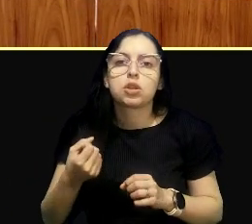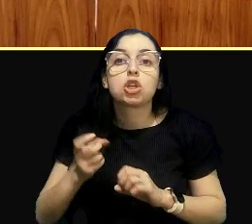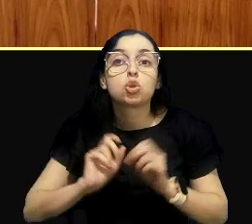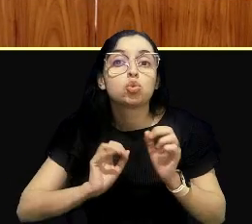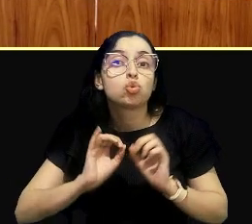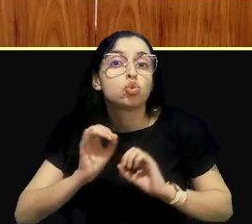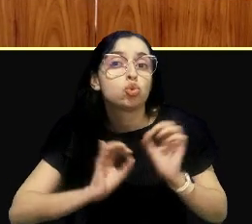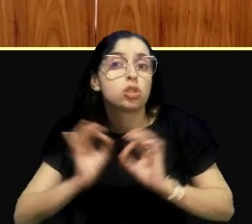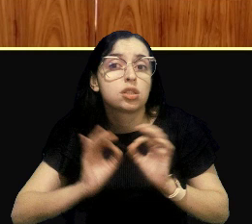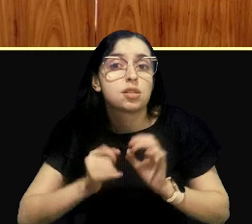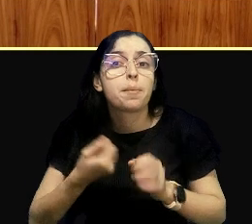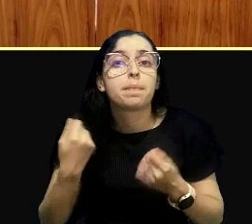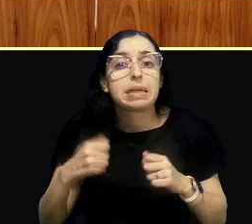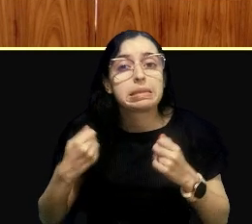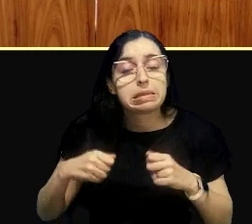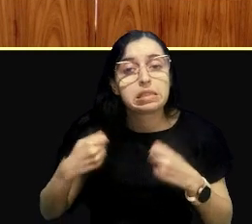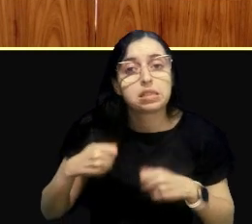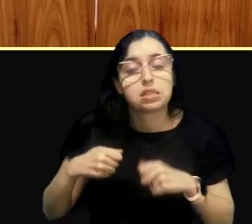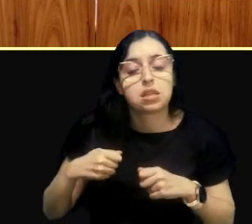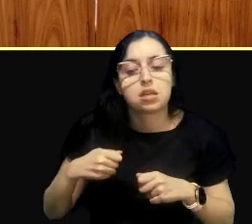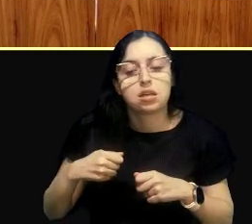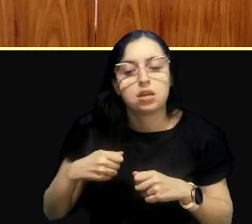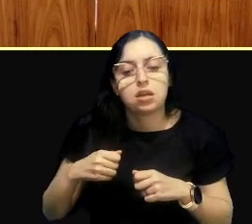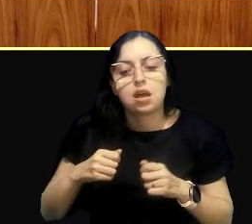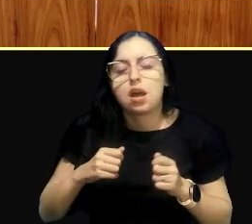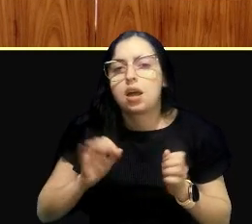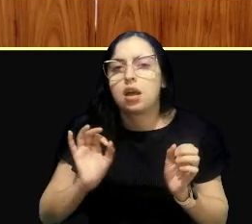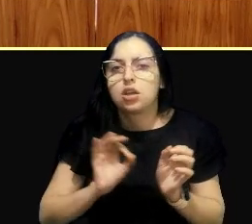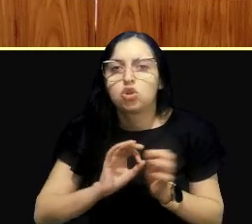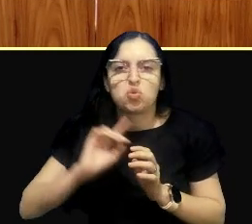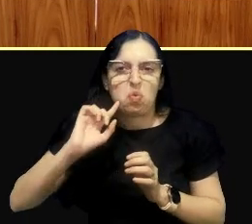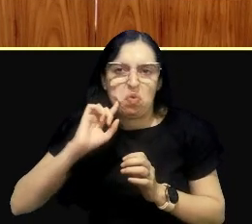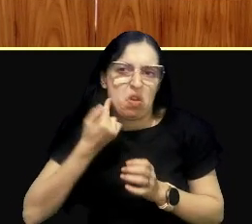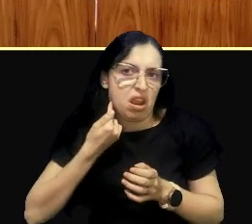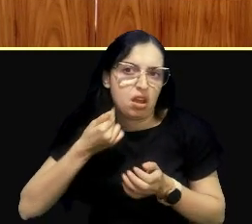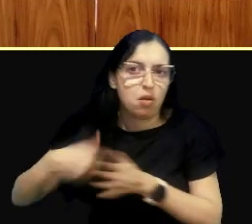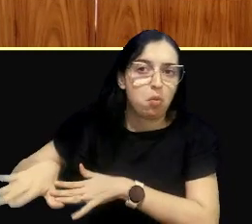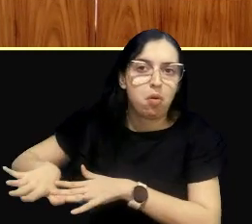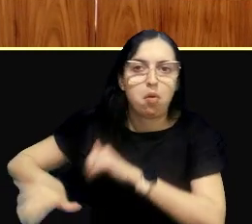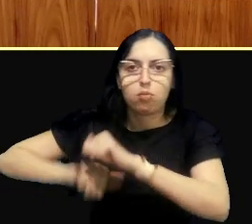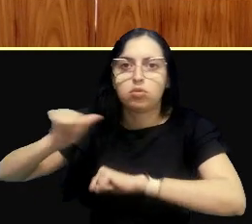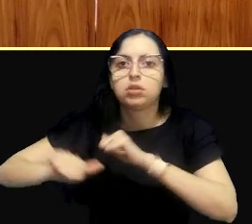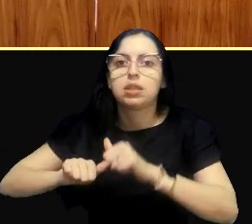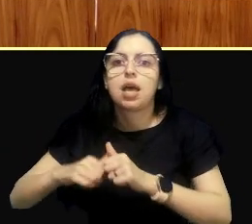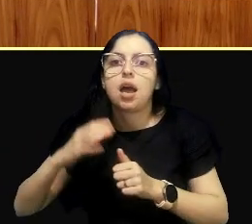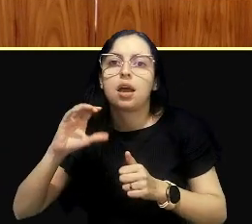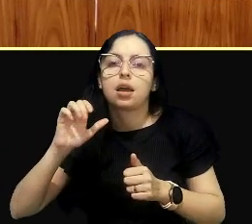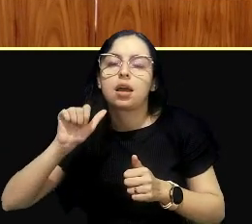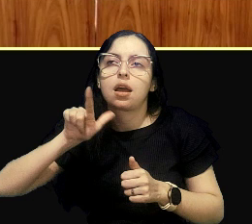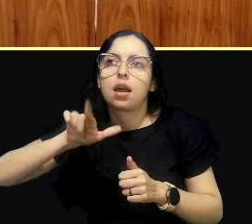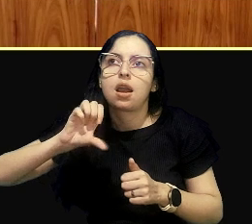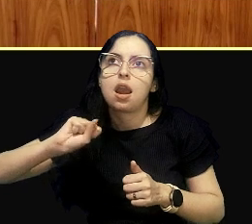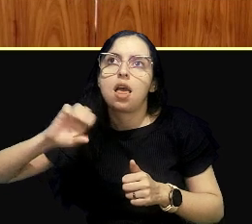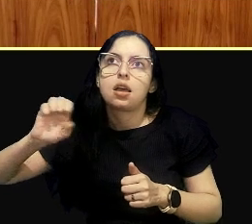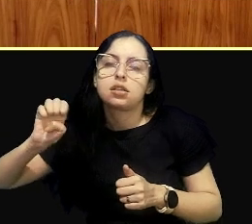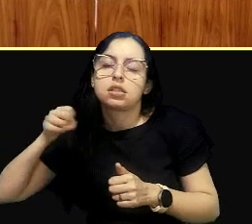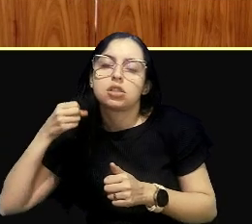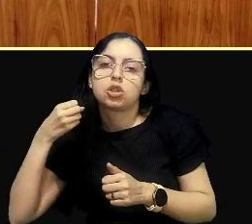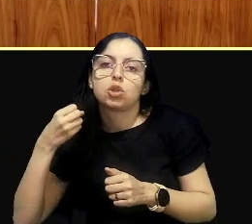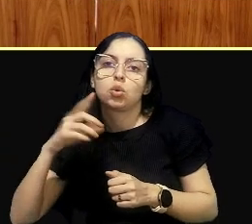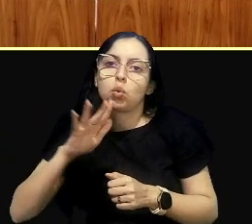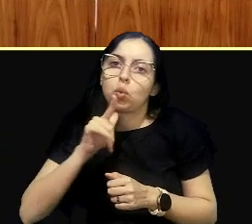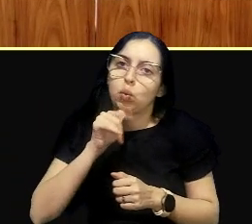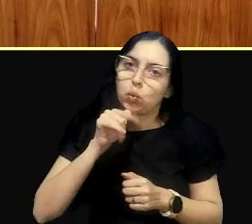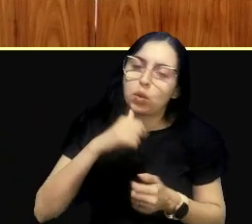necessidade de se despoluir o rio, ou de mudar a classe do rio, né, eu acho muito revolucionário isso,